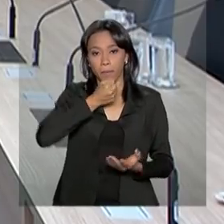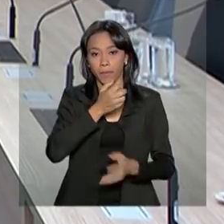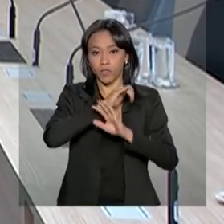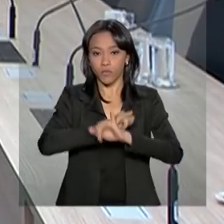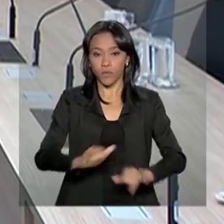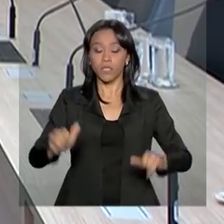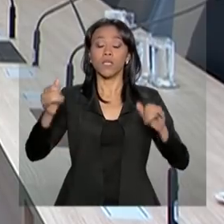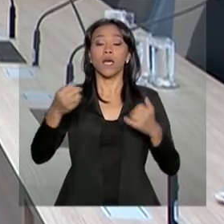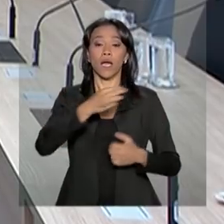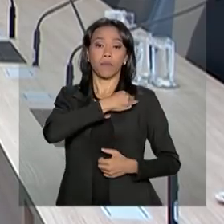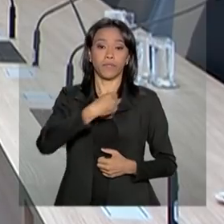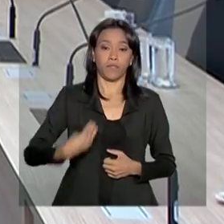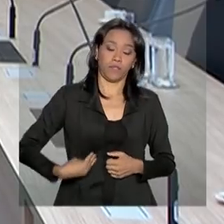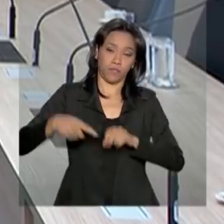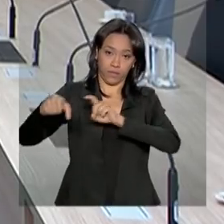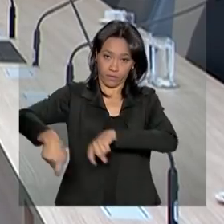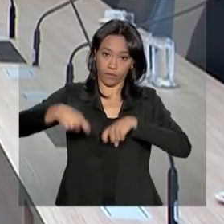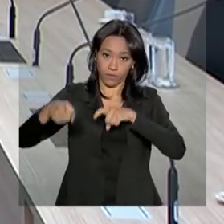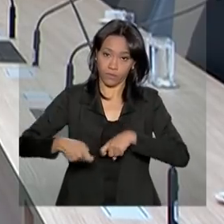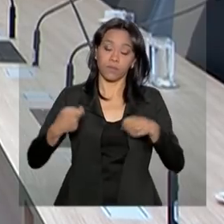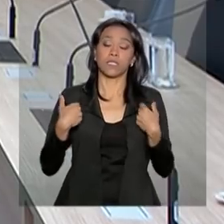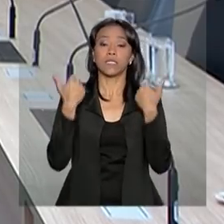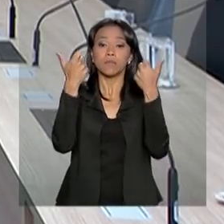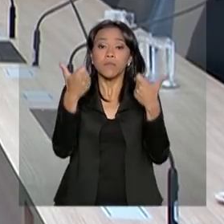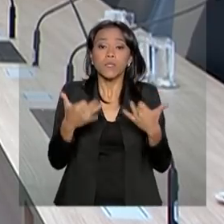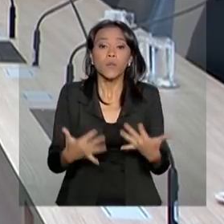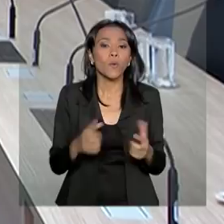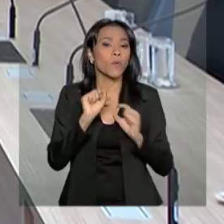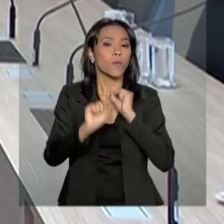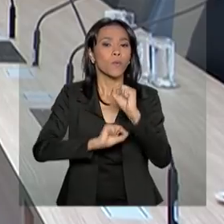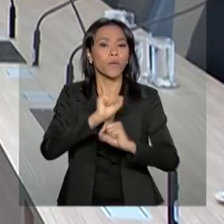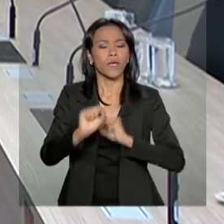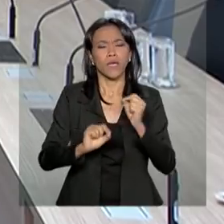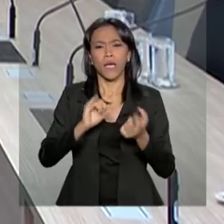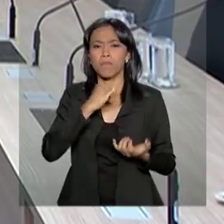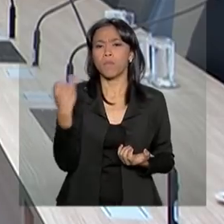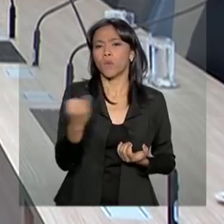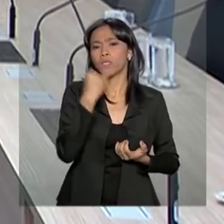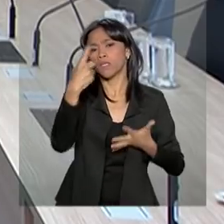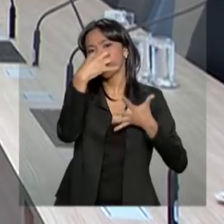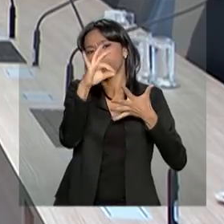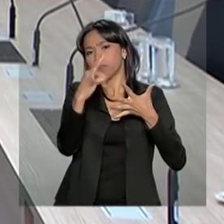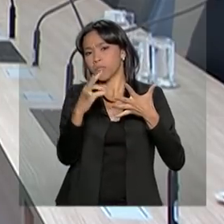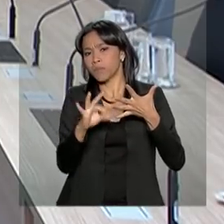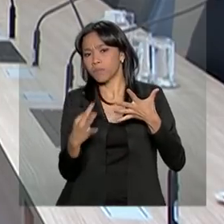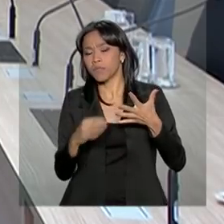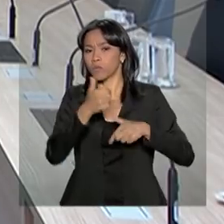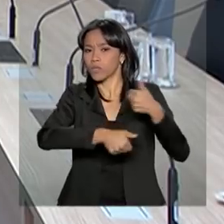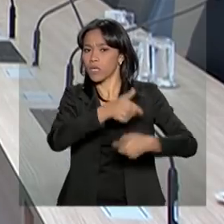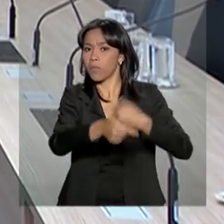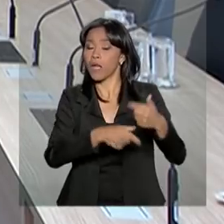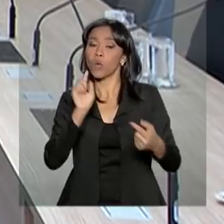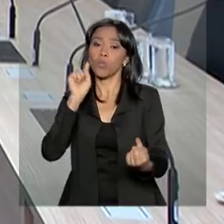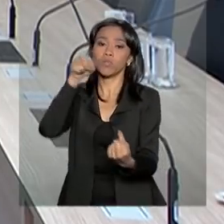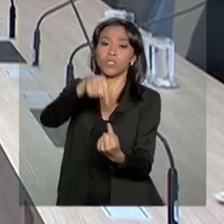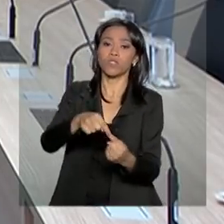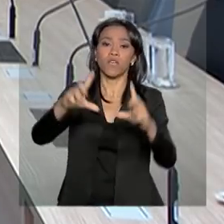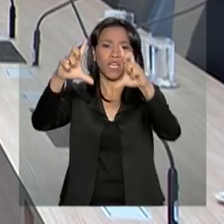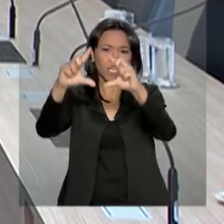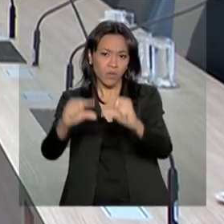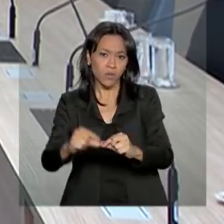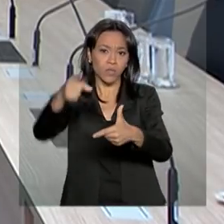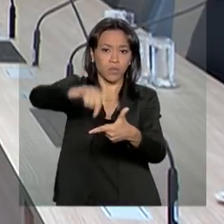ministra da Agricultura, Tereza Cristina, falou sobre a importância das ações para minimizar os problemas de